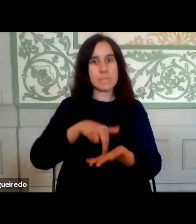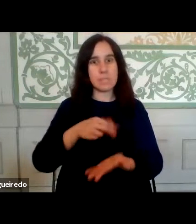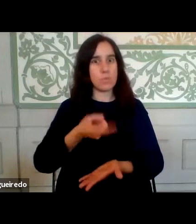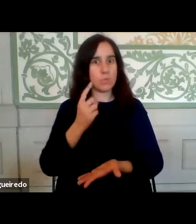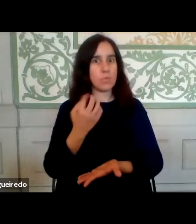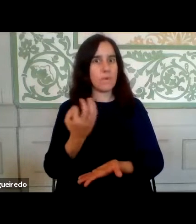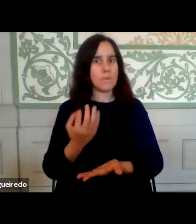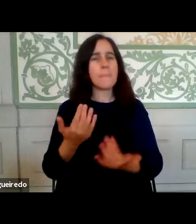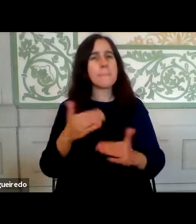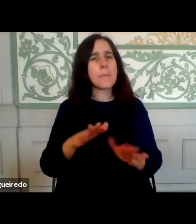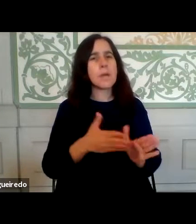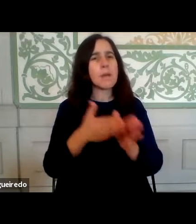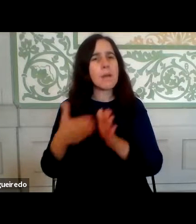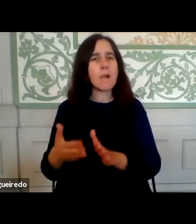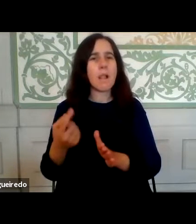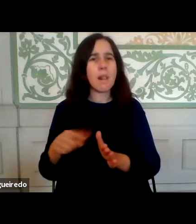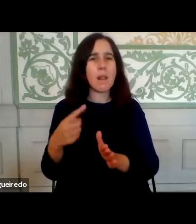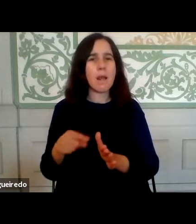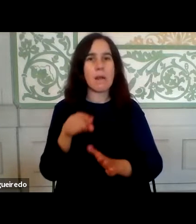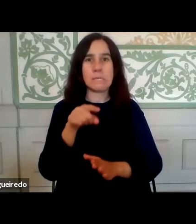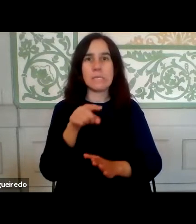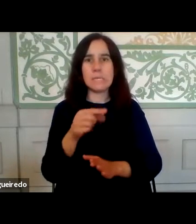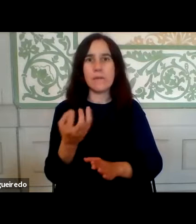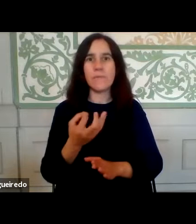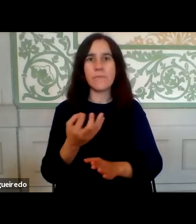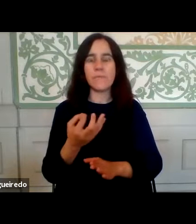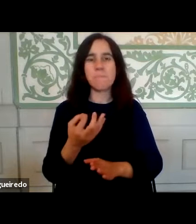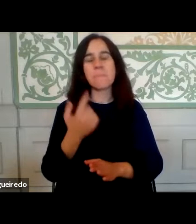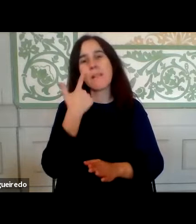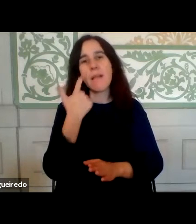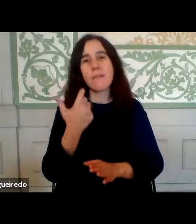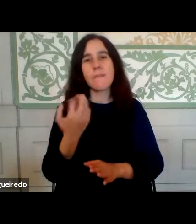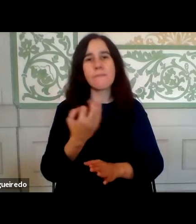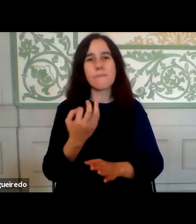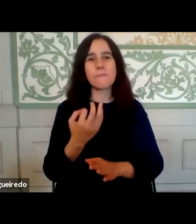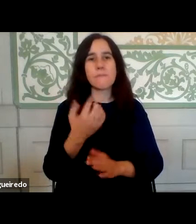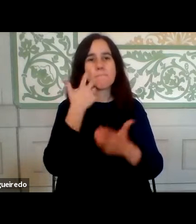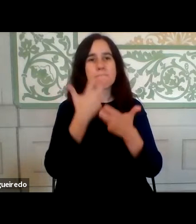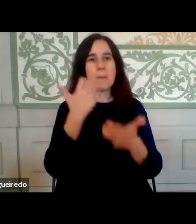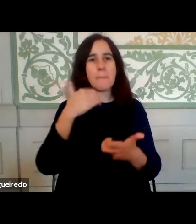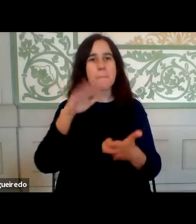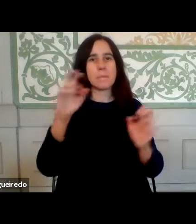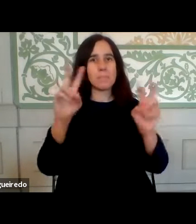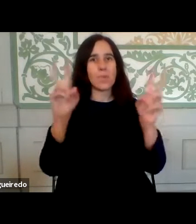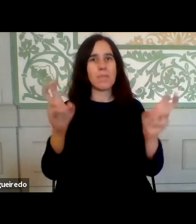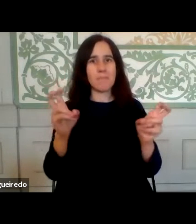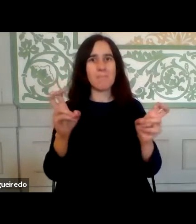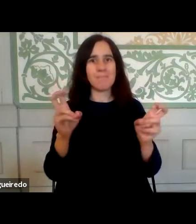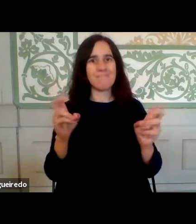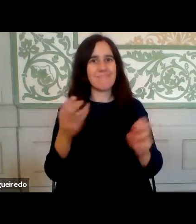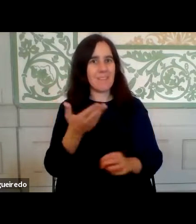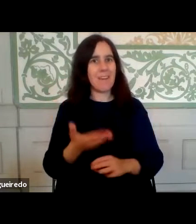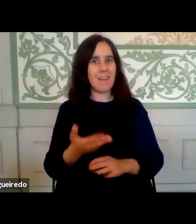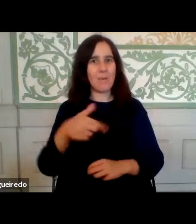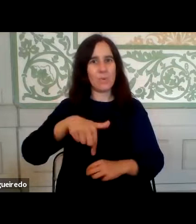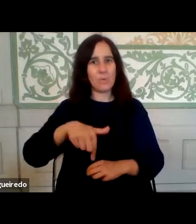mas existe uma outra dimensão e essa é, porventura, mais relevante para o tema que nos traz aqui